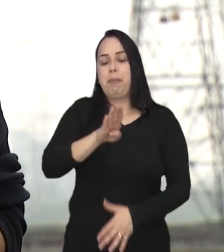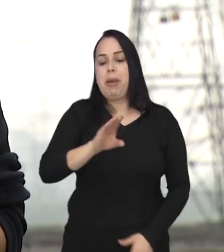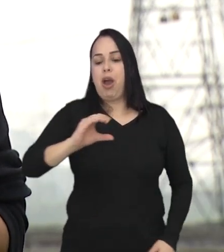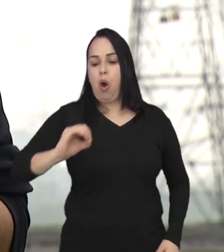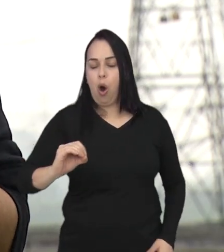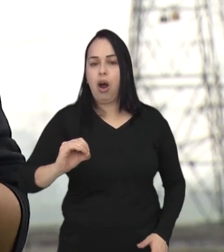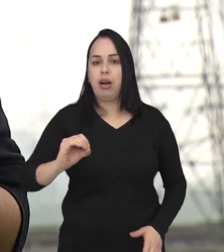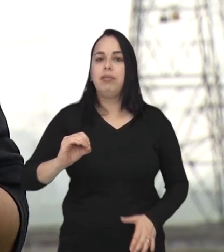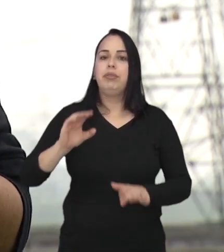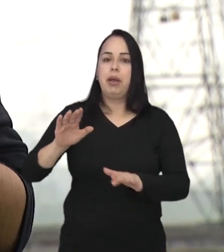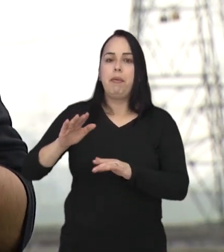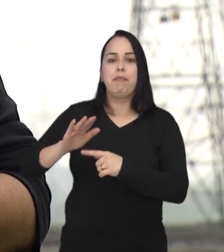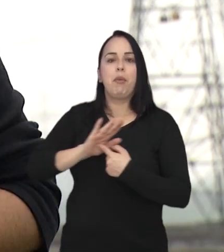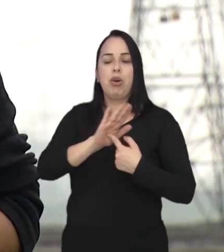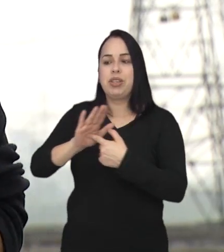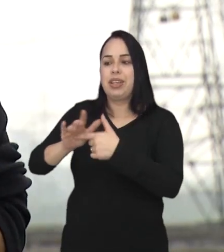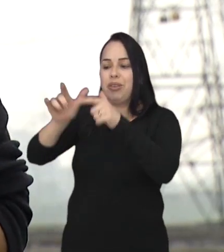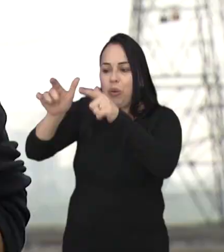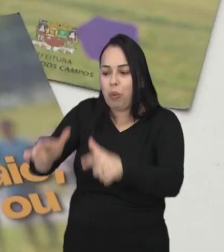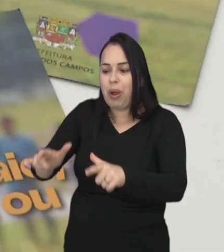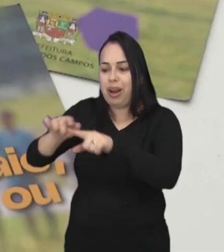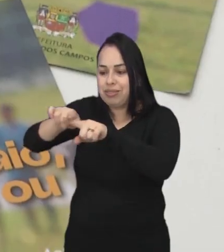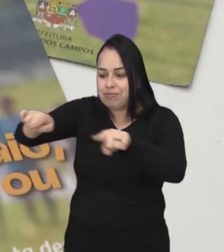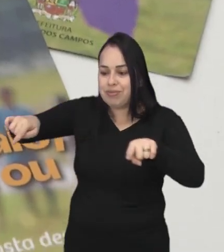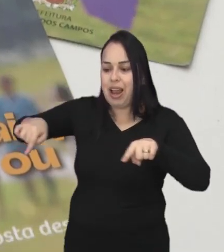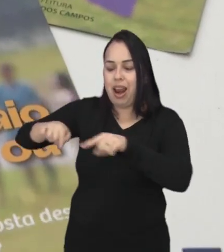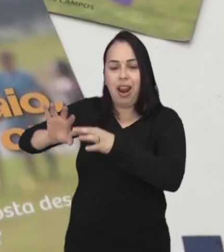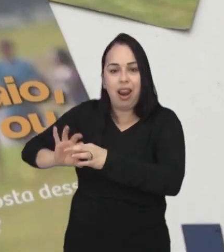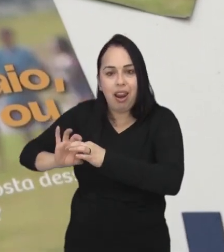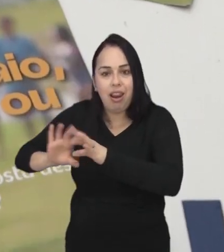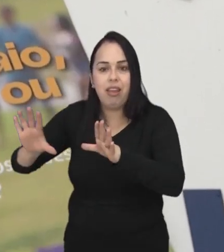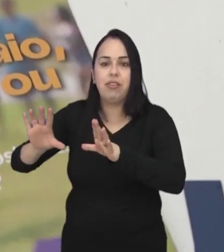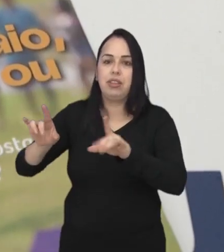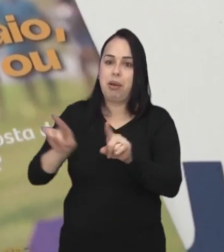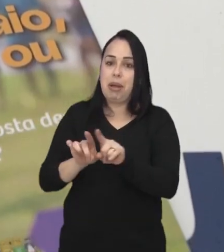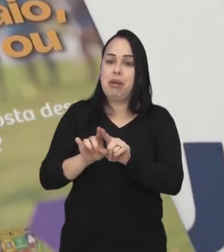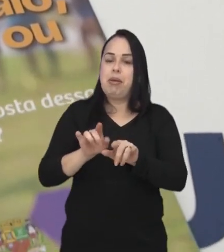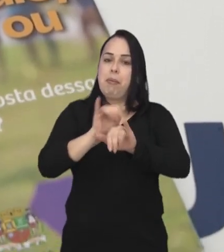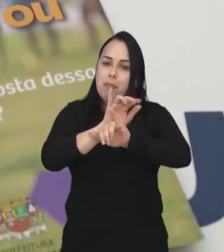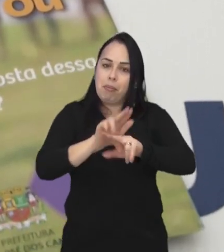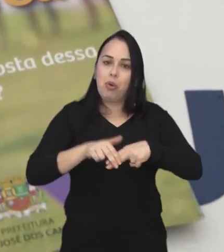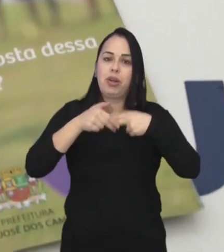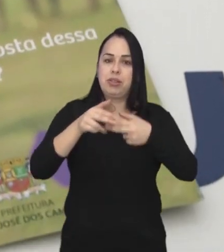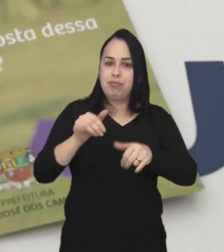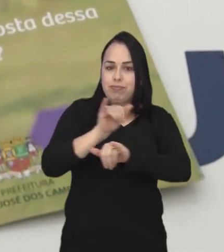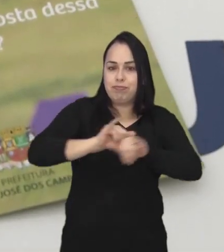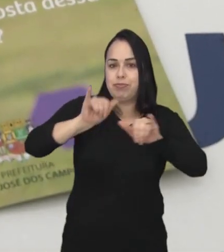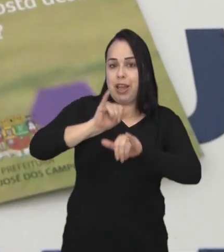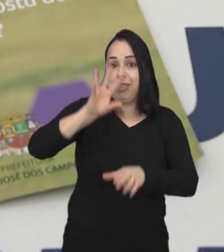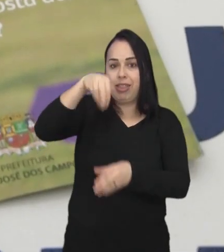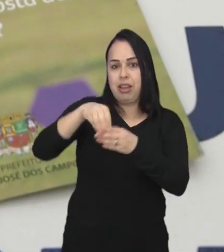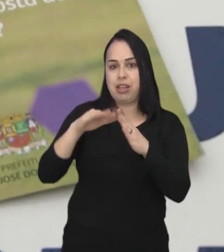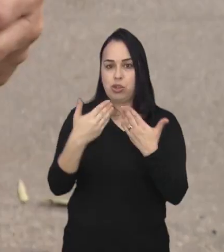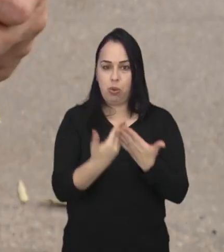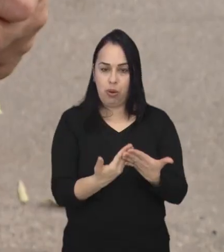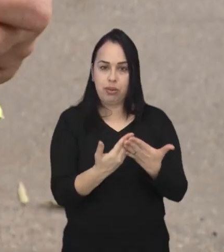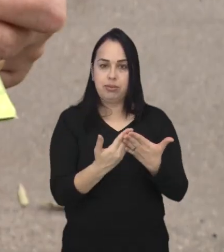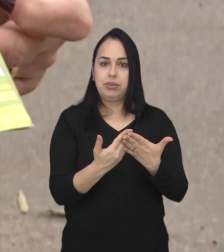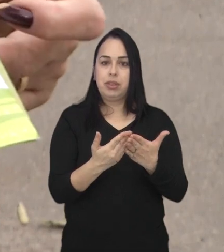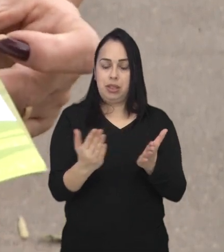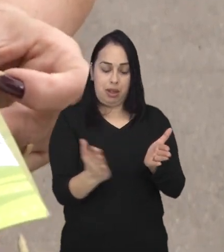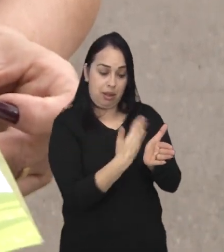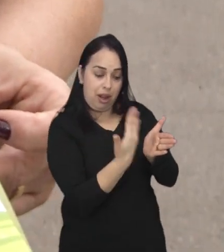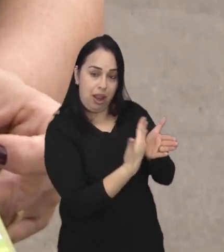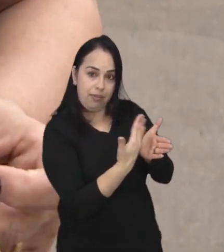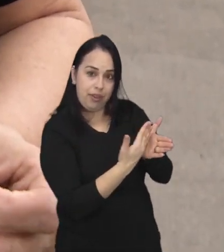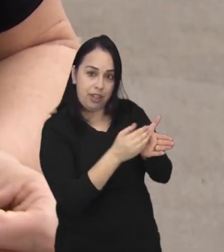registradas em locais abertos. Por isso, a Guarda Civil realiza uma campanha de conscientização nas escolas. Além